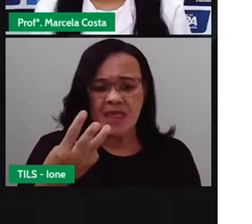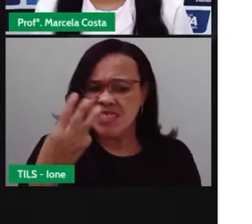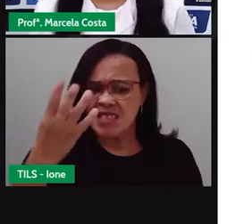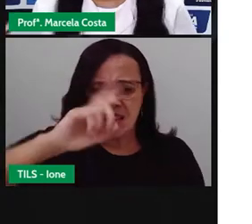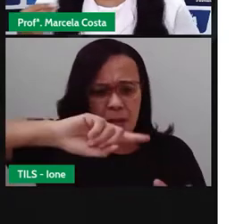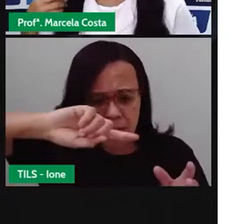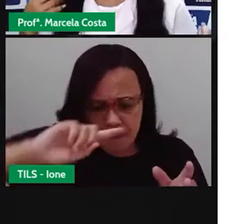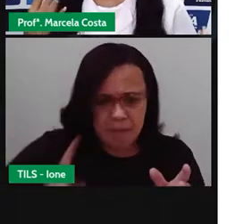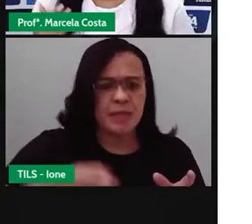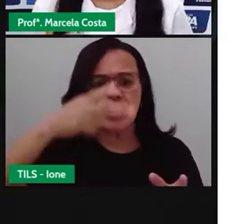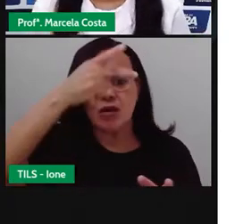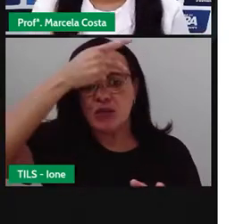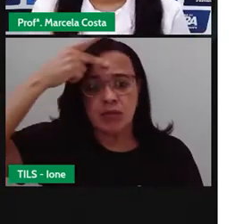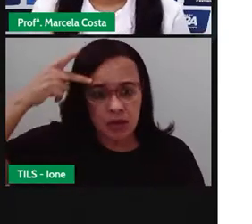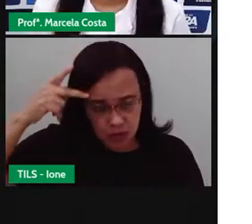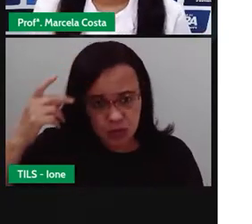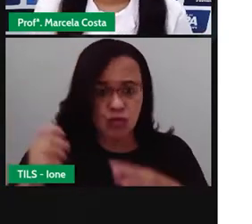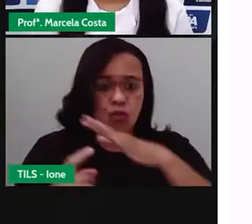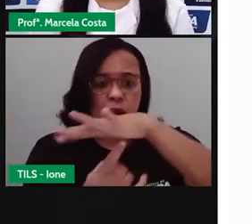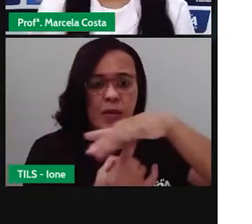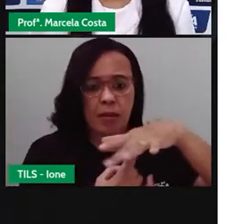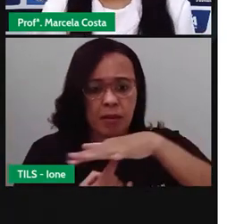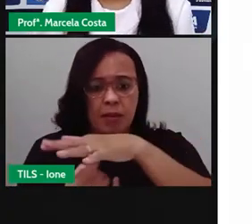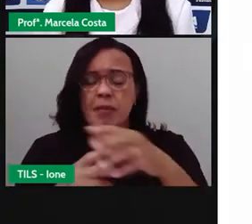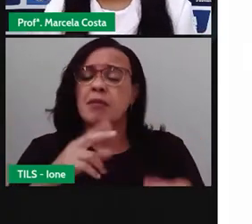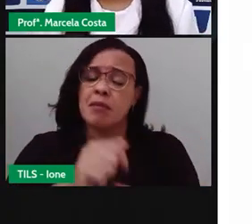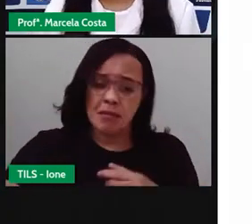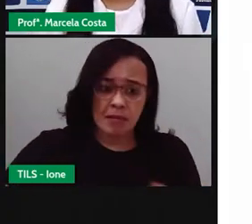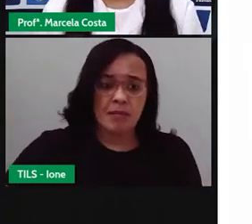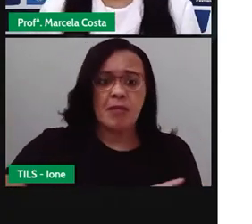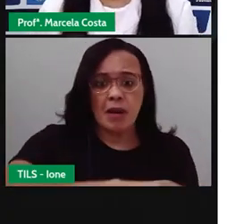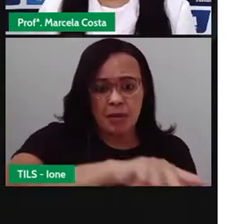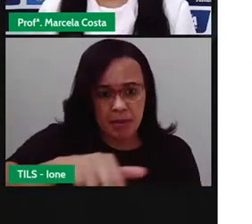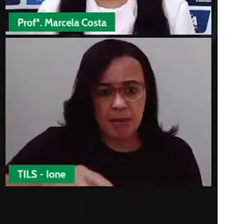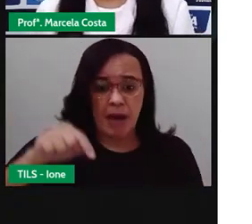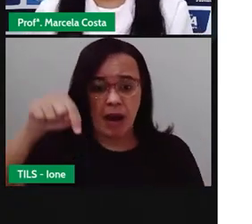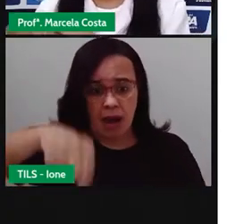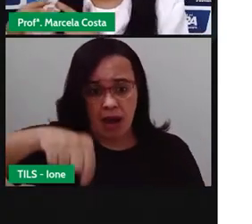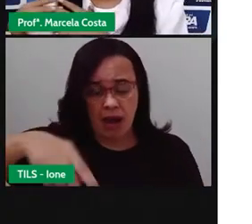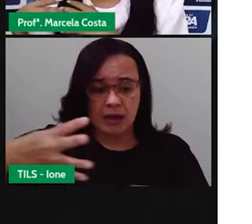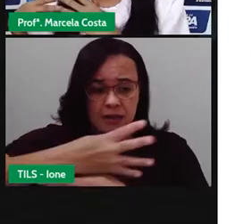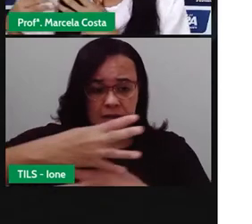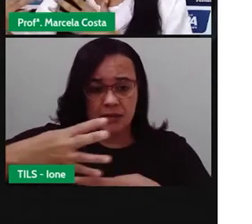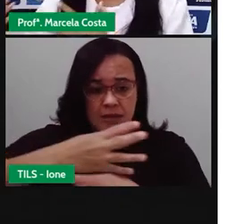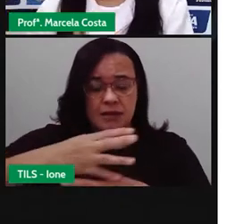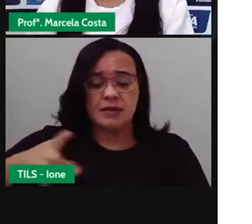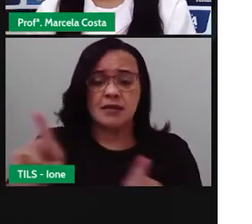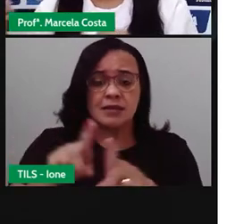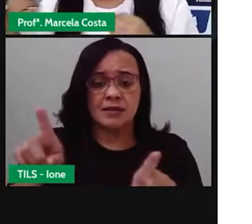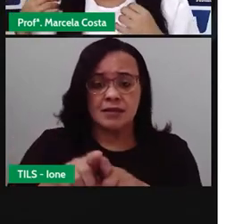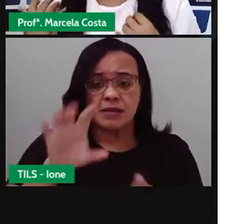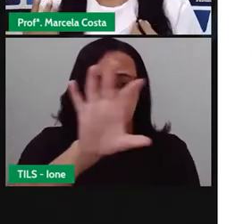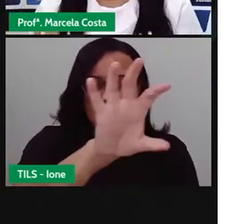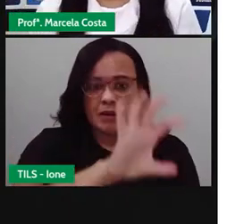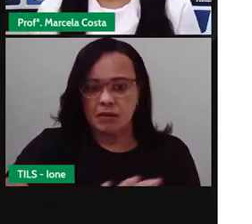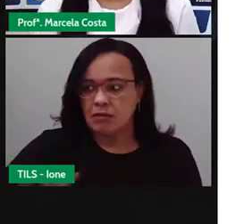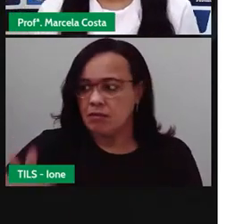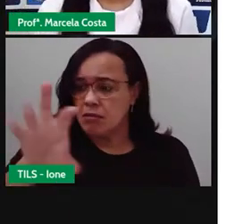feirantes daqui da nossa cidade e também da região. As pessoas que vêm de outros lugares